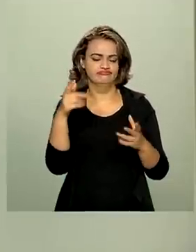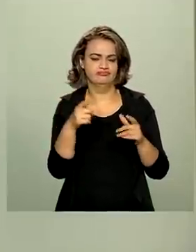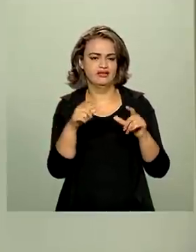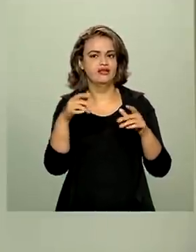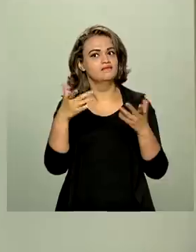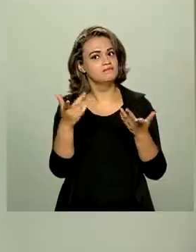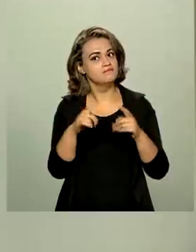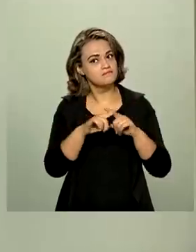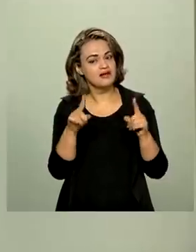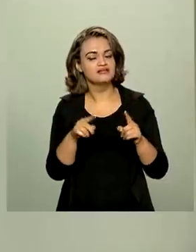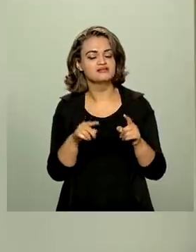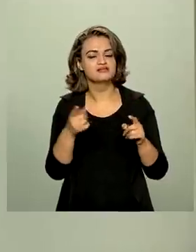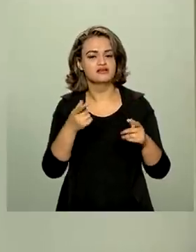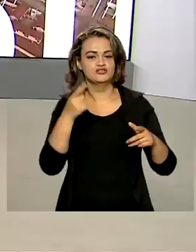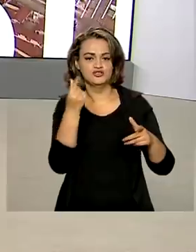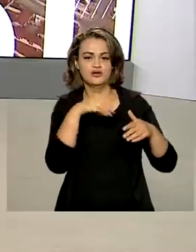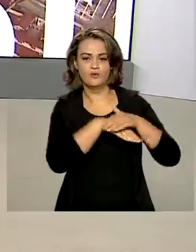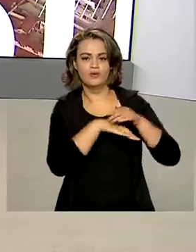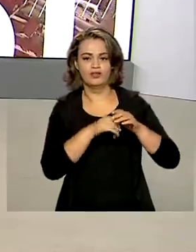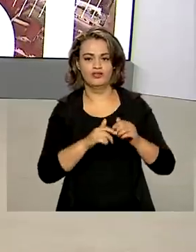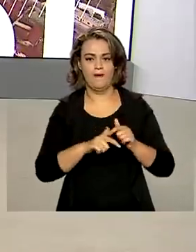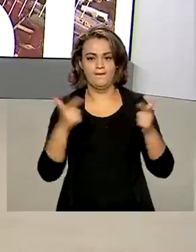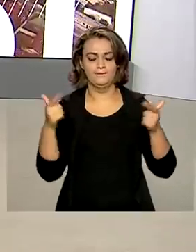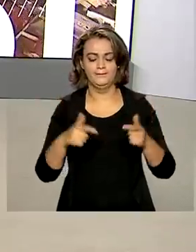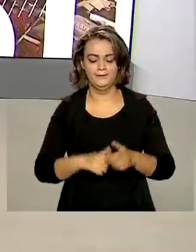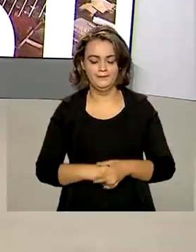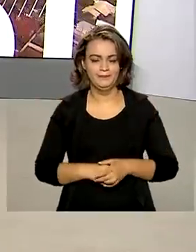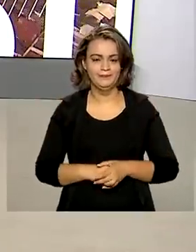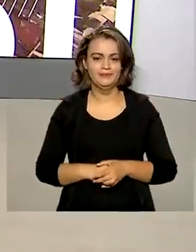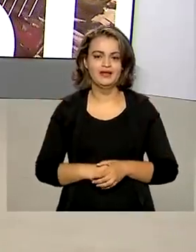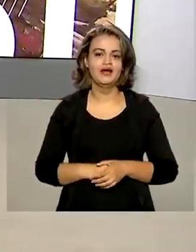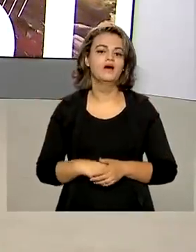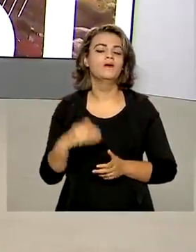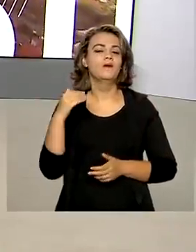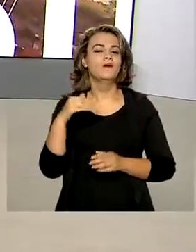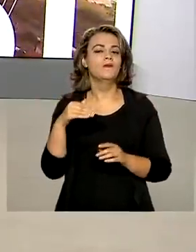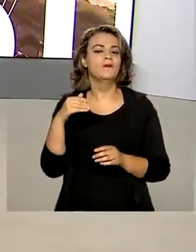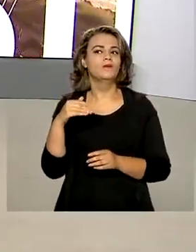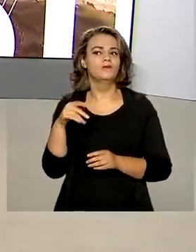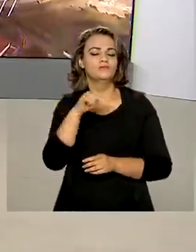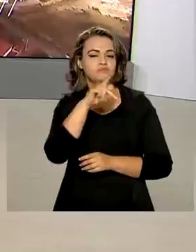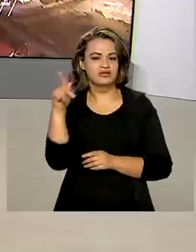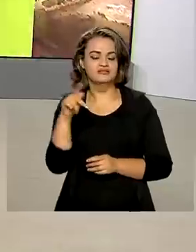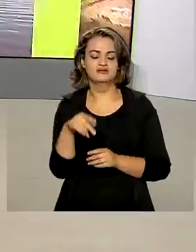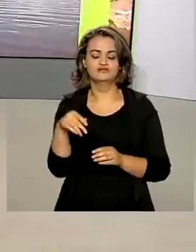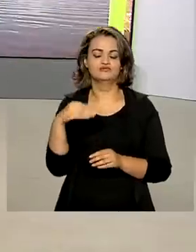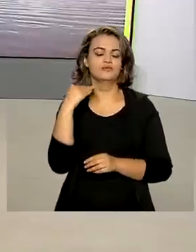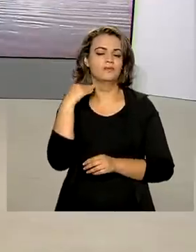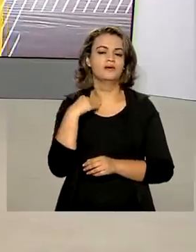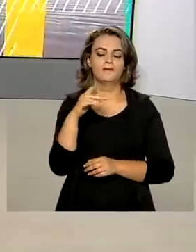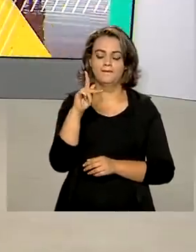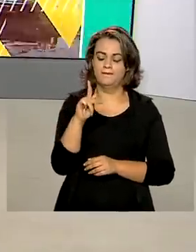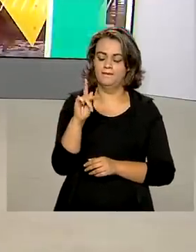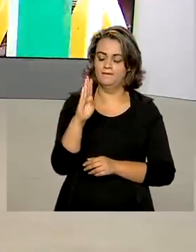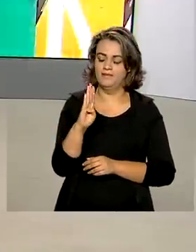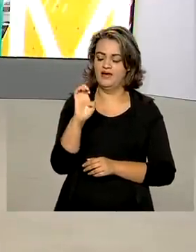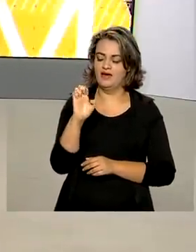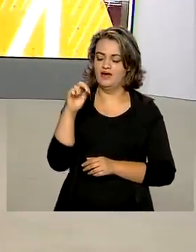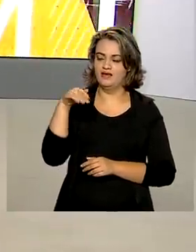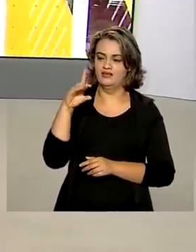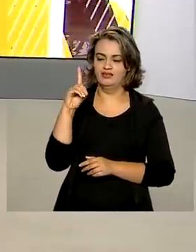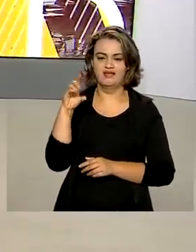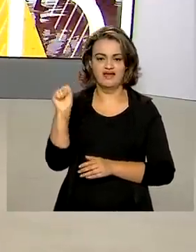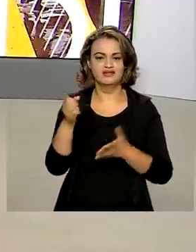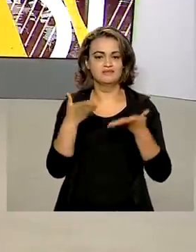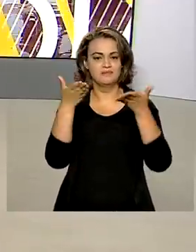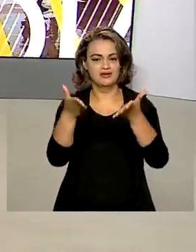um aumento nas reservas internacionais. O presidente do BNDES, Gustavo Montesano, participou do programa Sem Censura, aqui